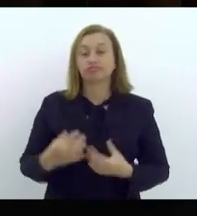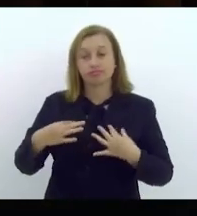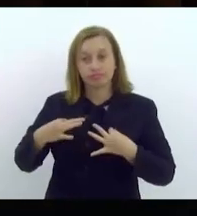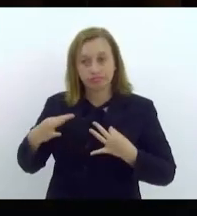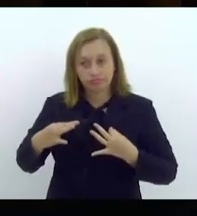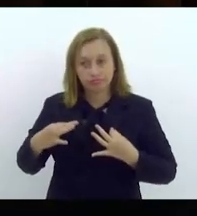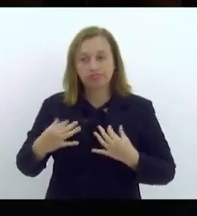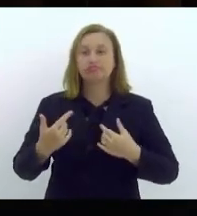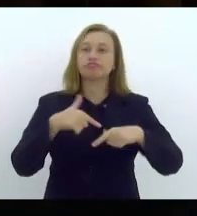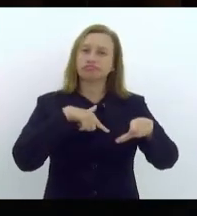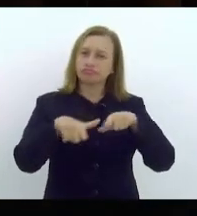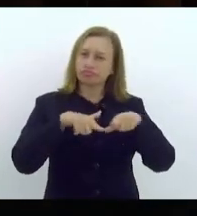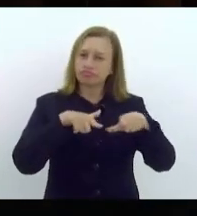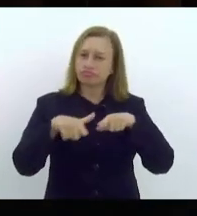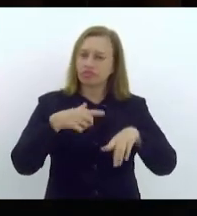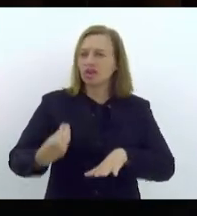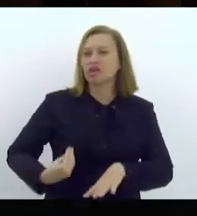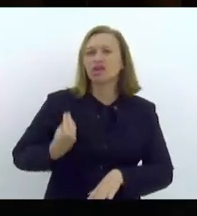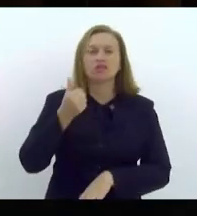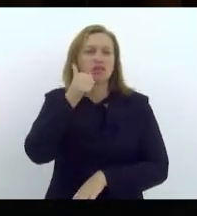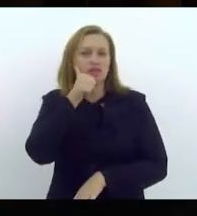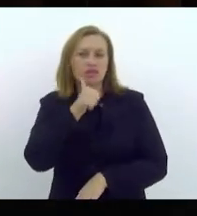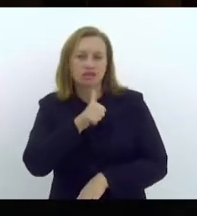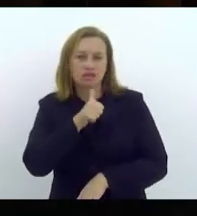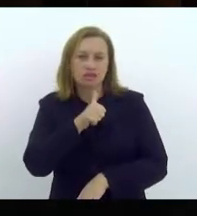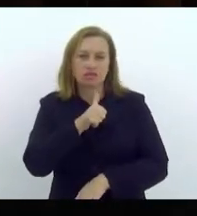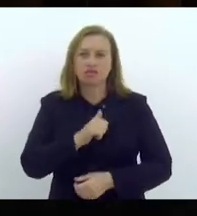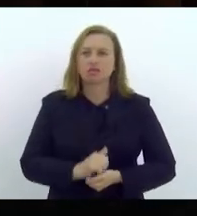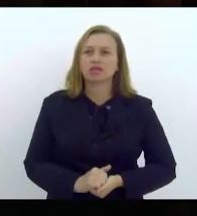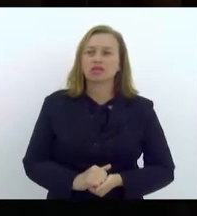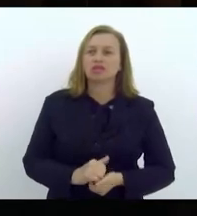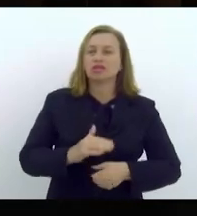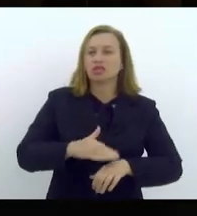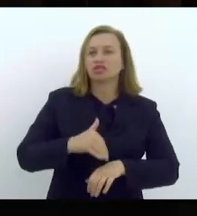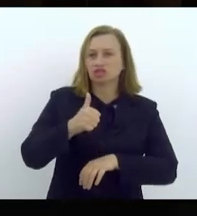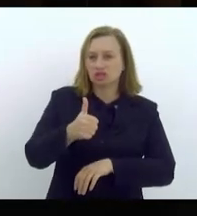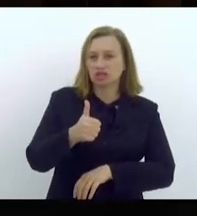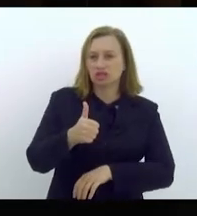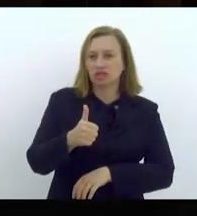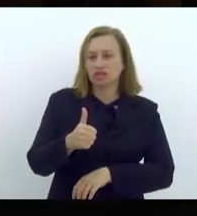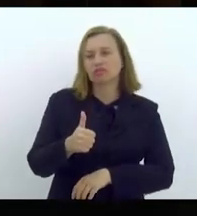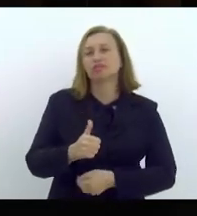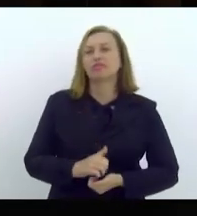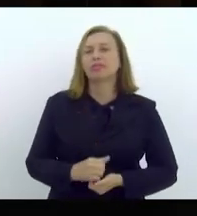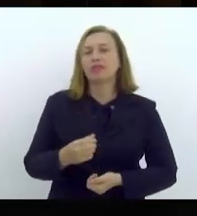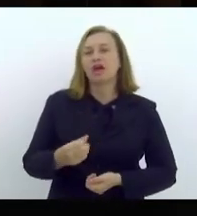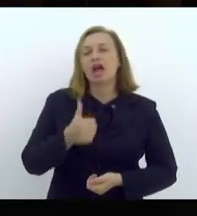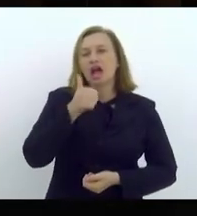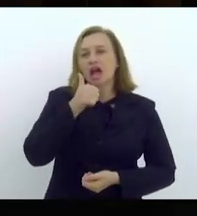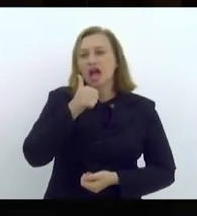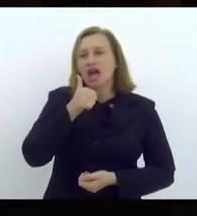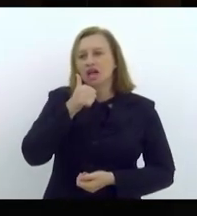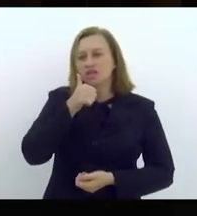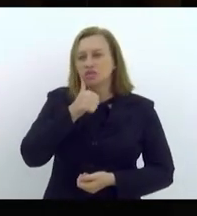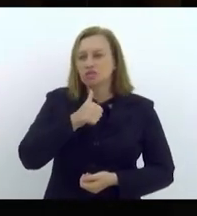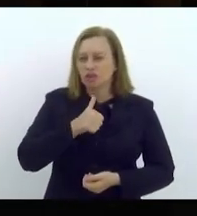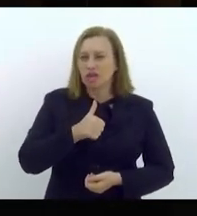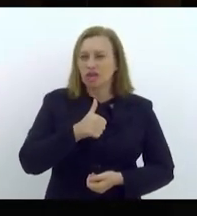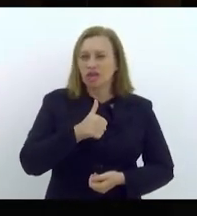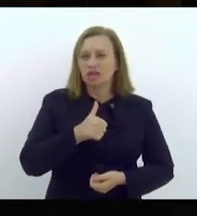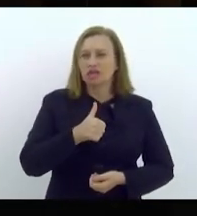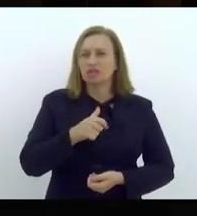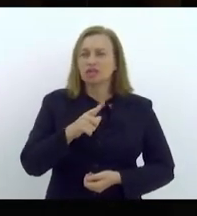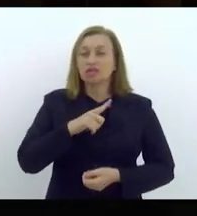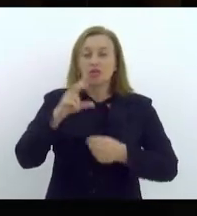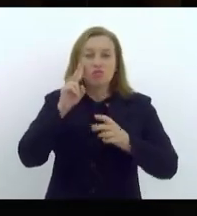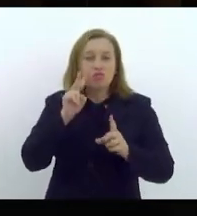de trabalho para que a vida das mulheres tenham dignidade, para que as vidas dessas mulheres tenham um olhar